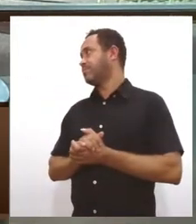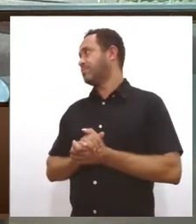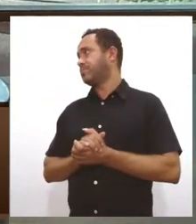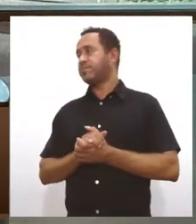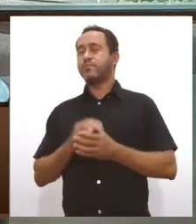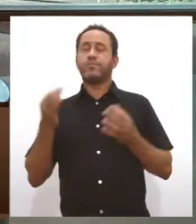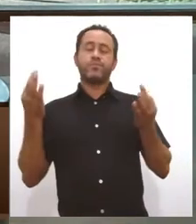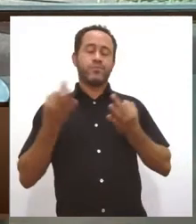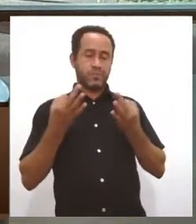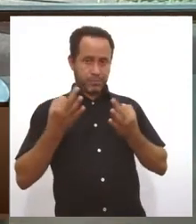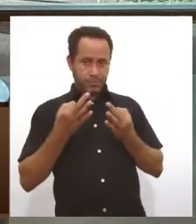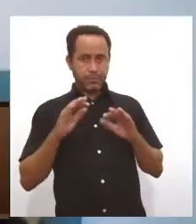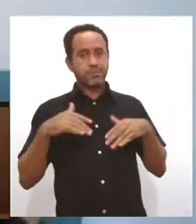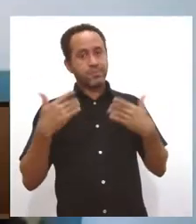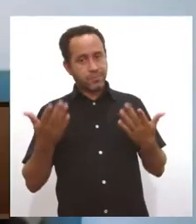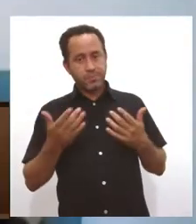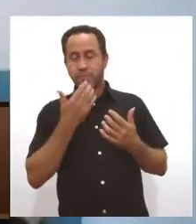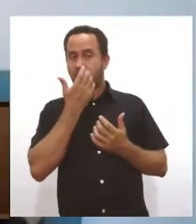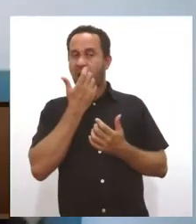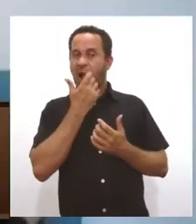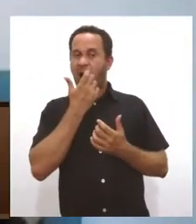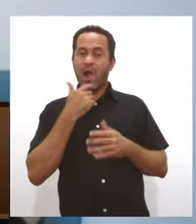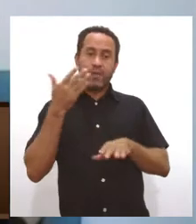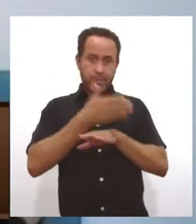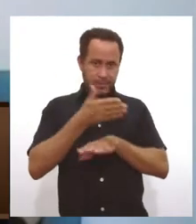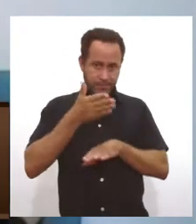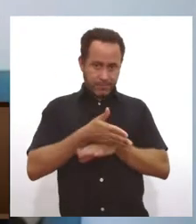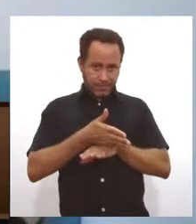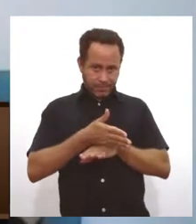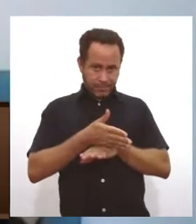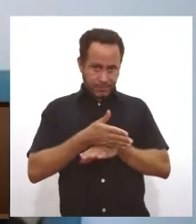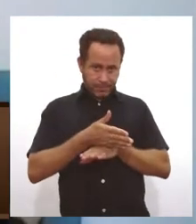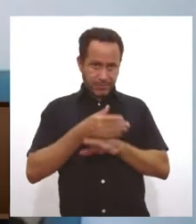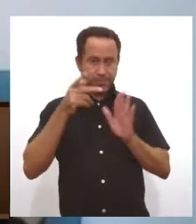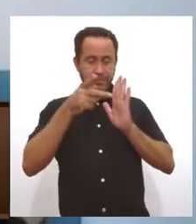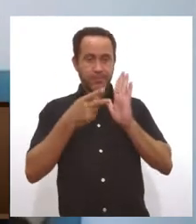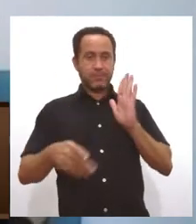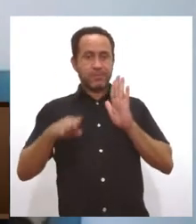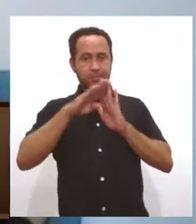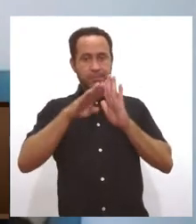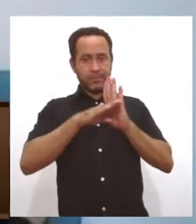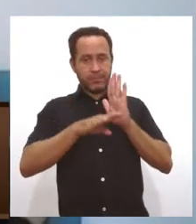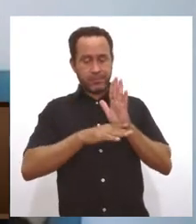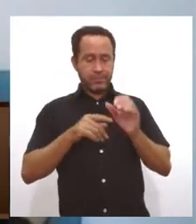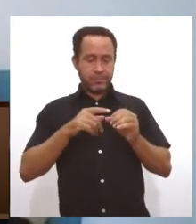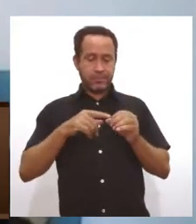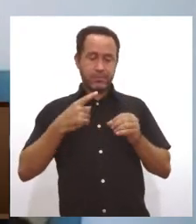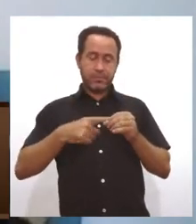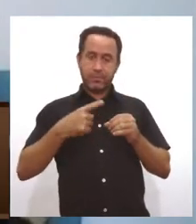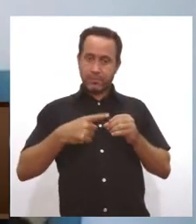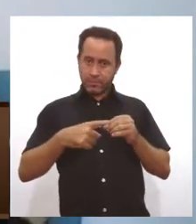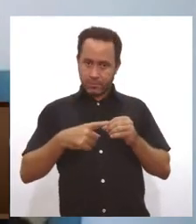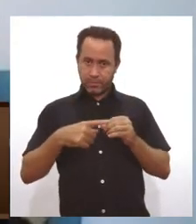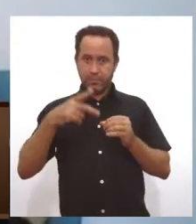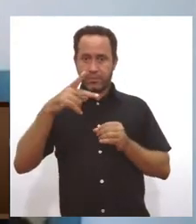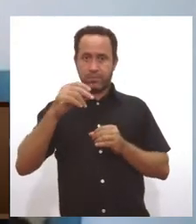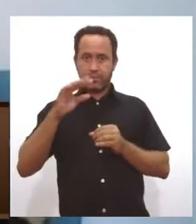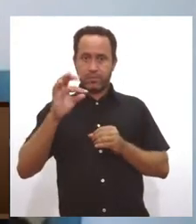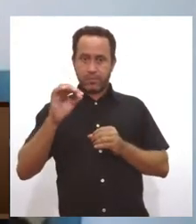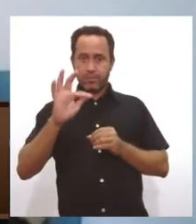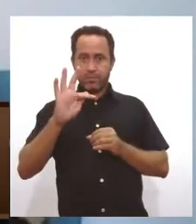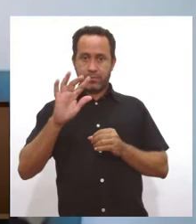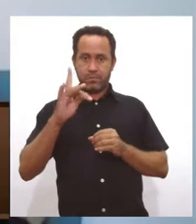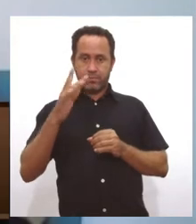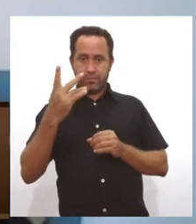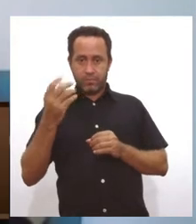Perfeitamente, né? Então, eu participei desse plano diretor de Porto da Folha, depois de algumas obras aqui até do próprio